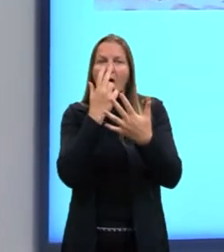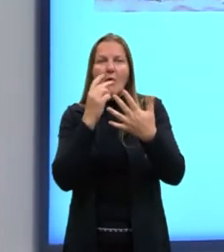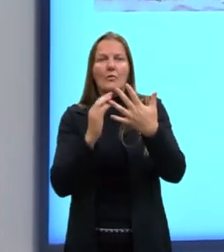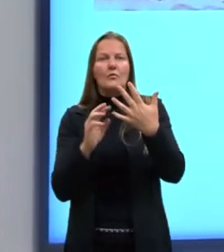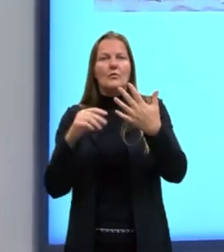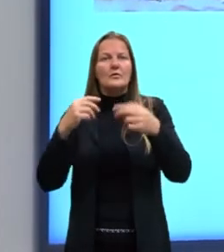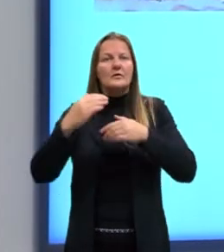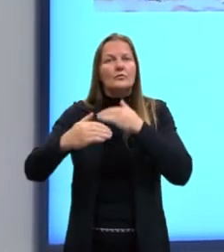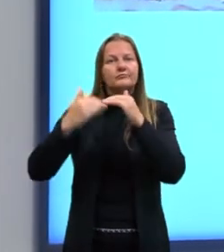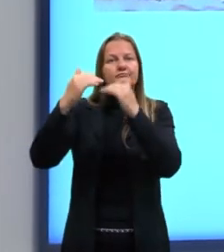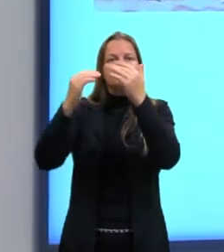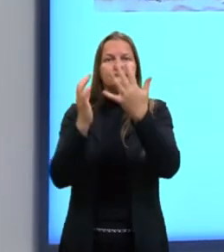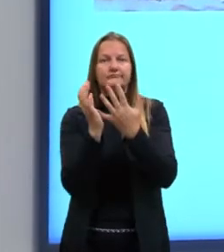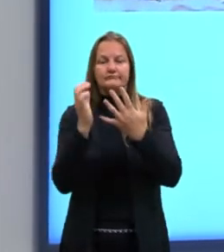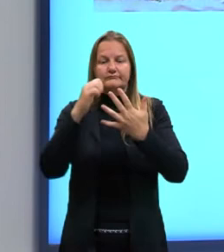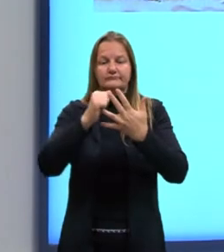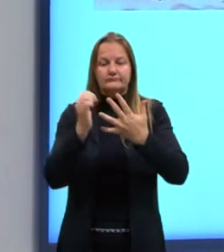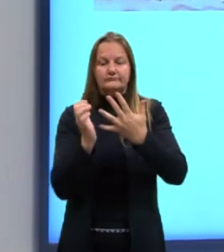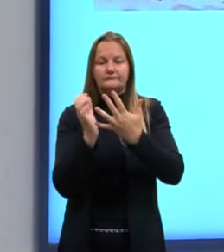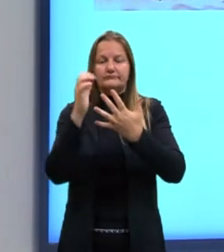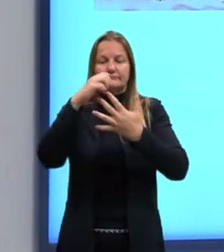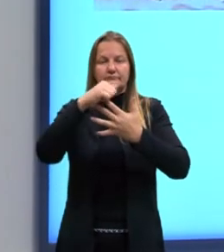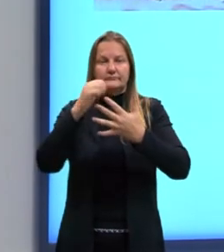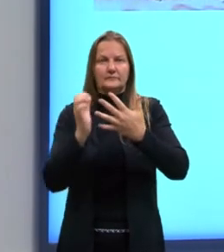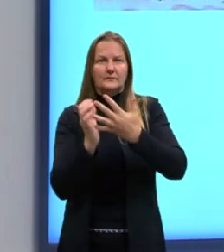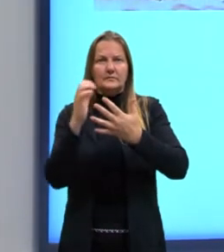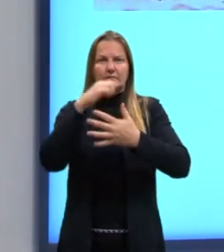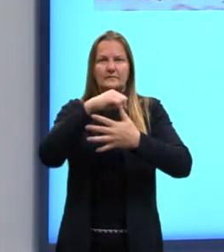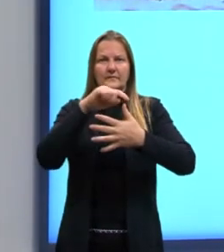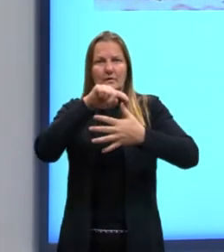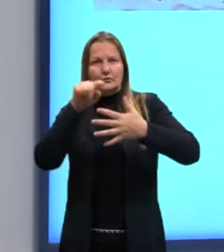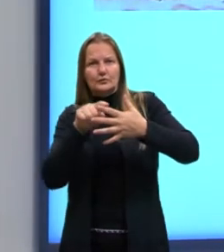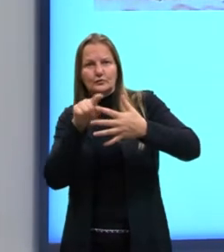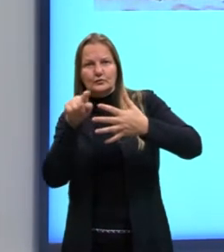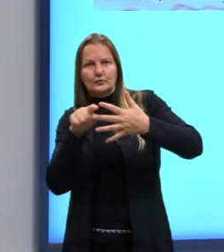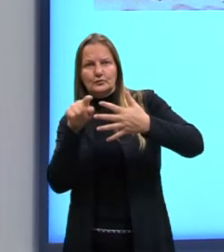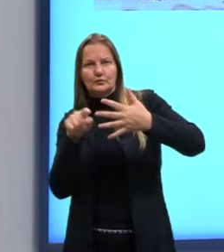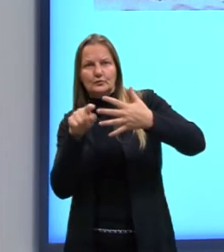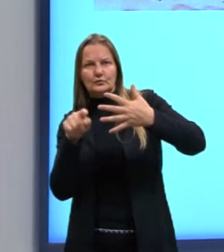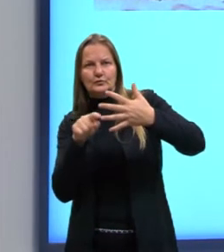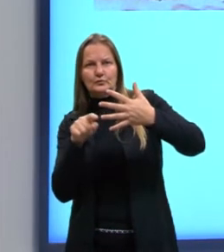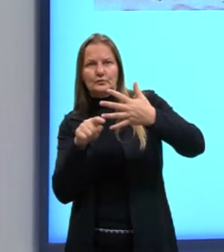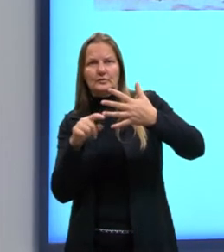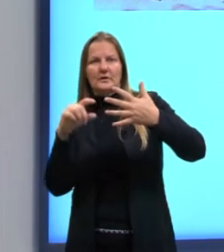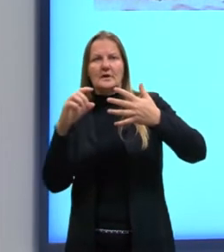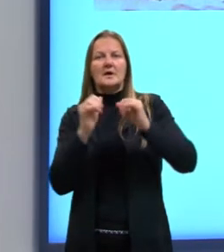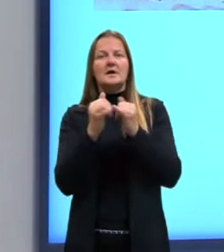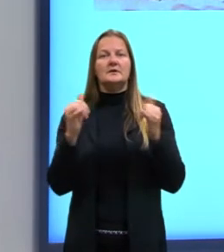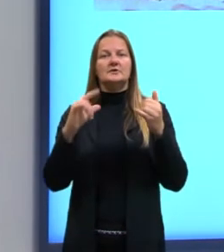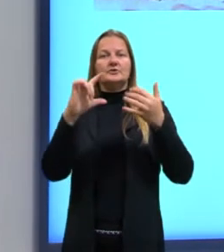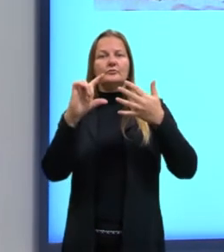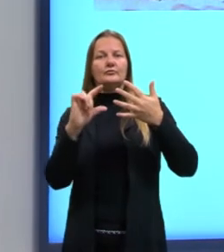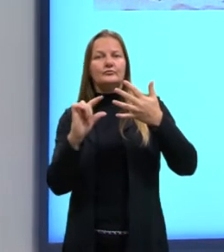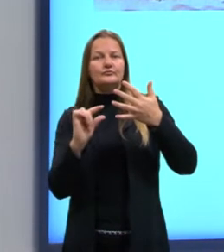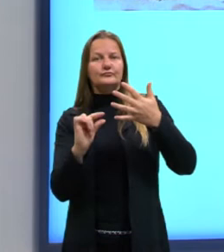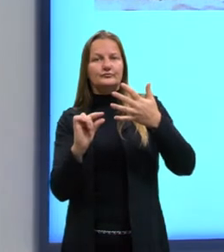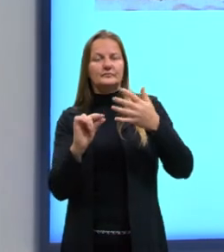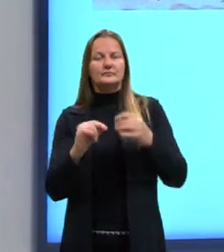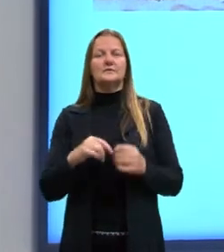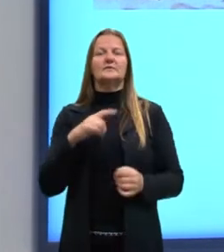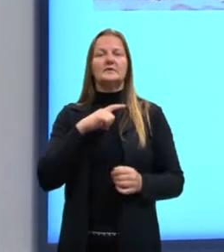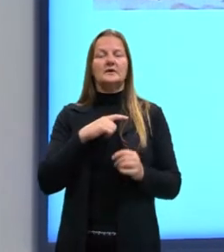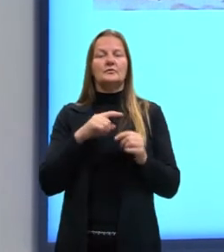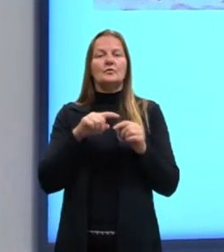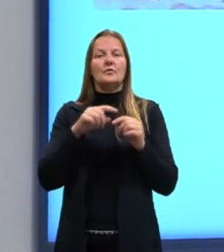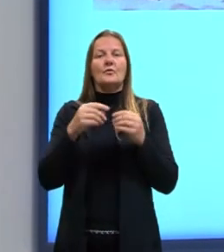cá. Então, o fluxo de energia vai indo assim, ó. Claro que a energia vai diminuindo, né? Mas a energia vai tendo